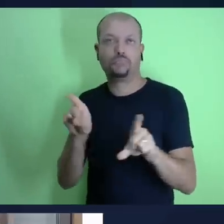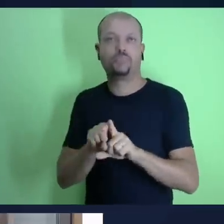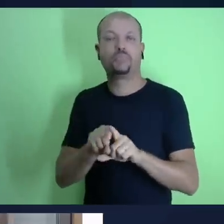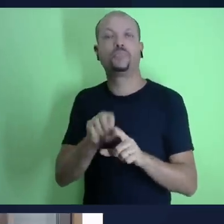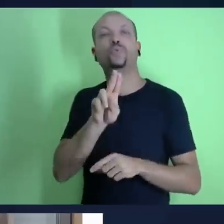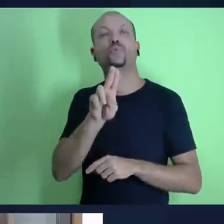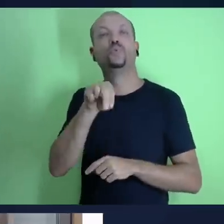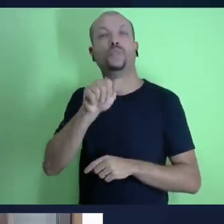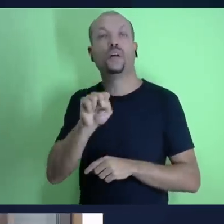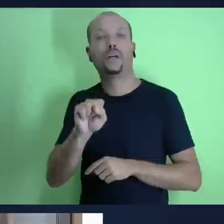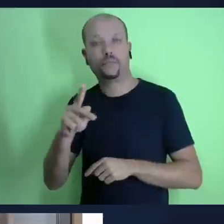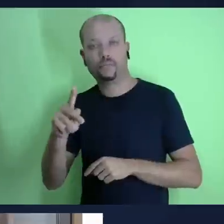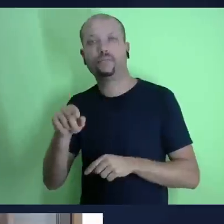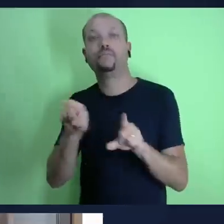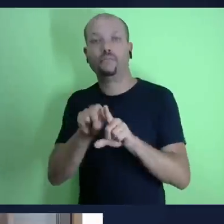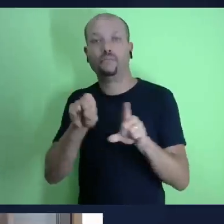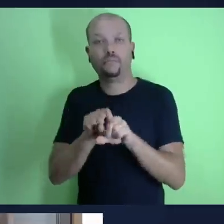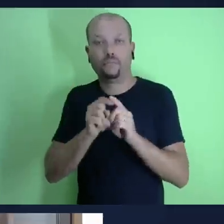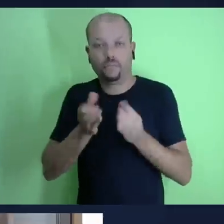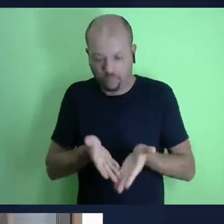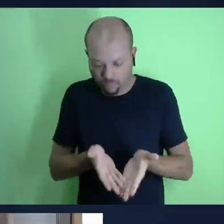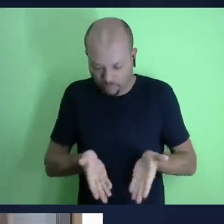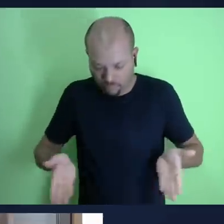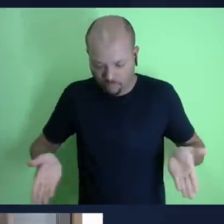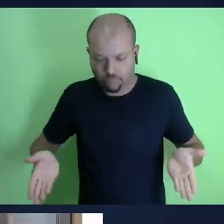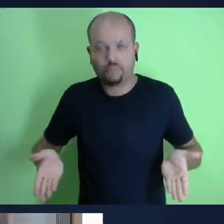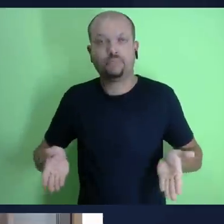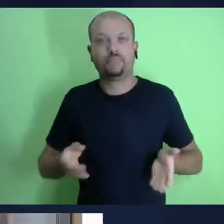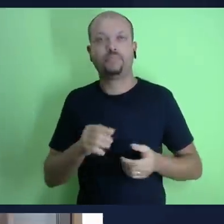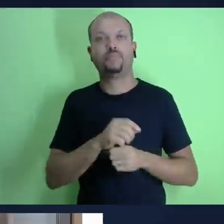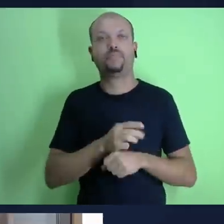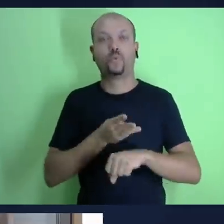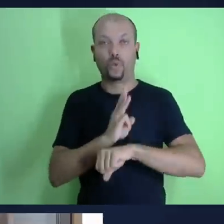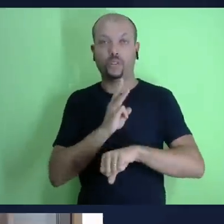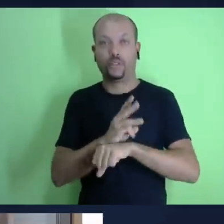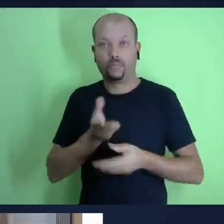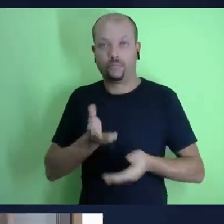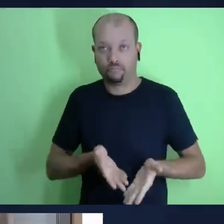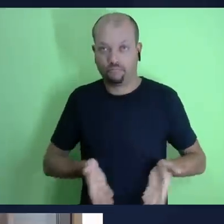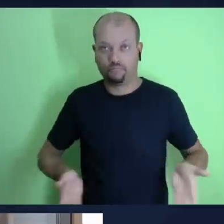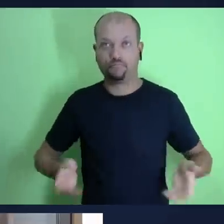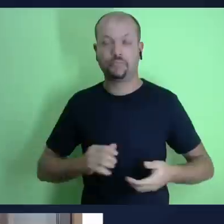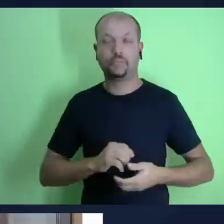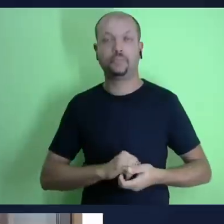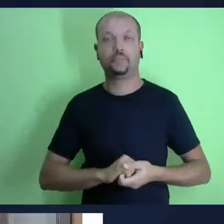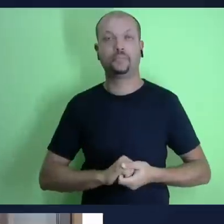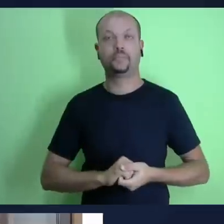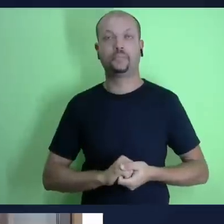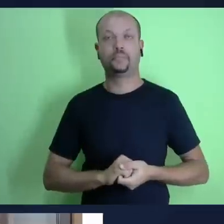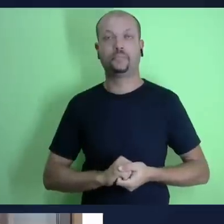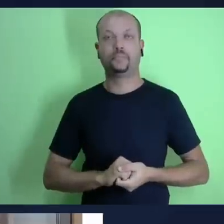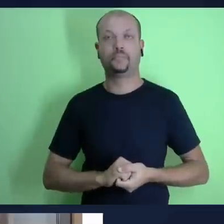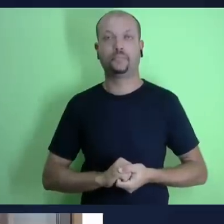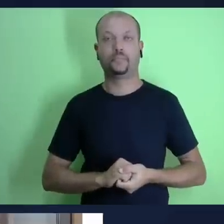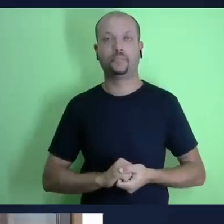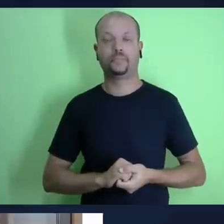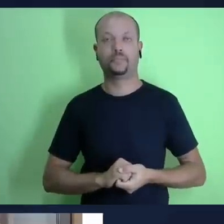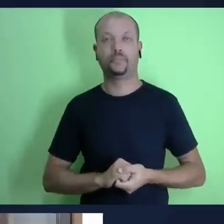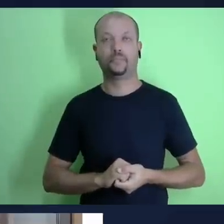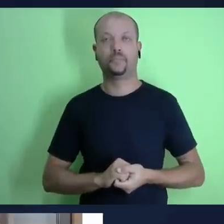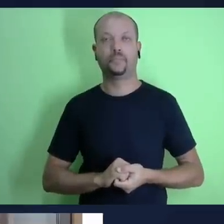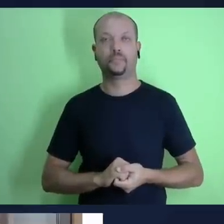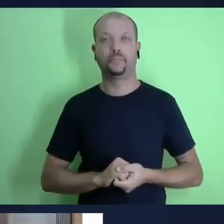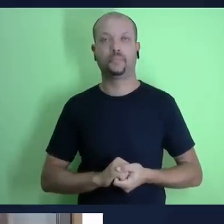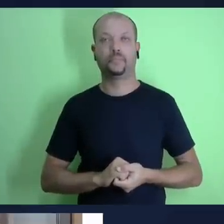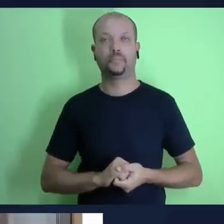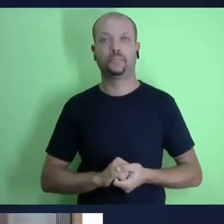da cpb livraria aqui do nasp aparece para você na sua tela whatsapp dezenove nove oito